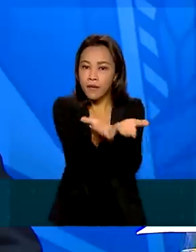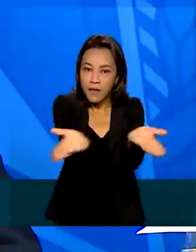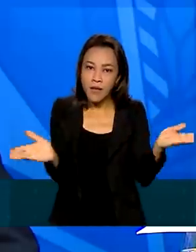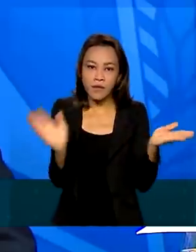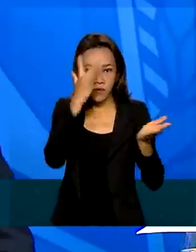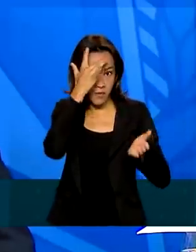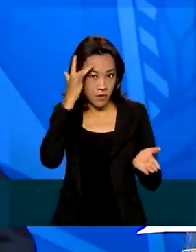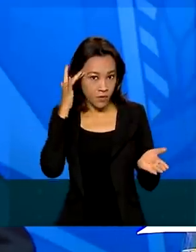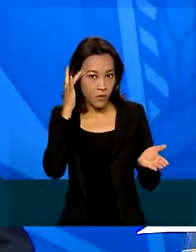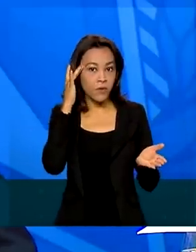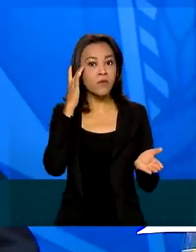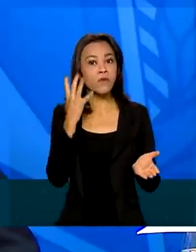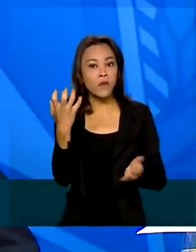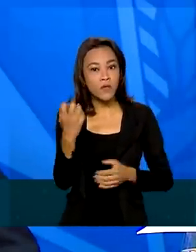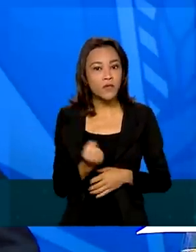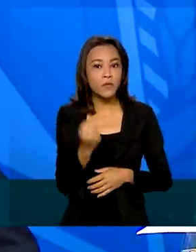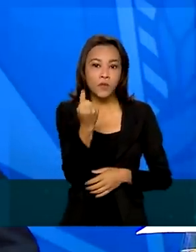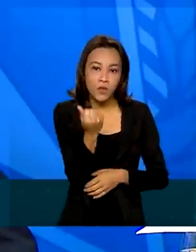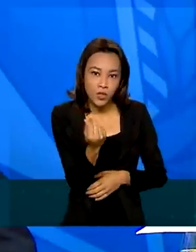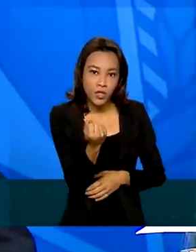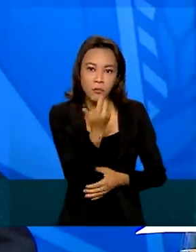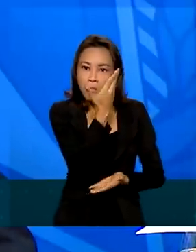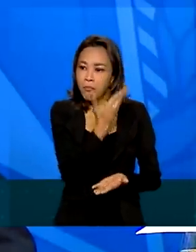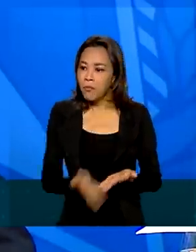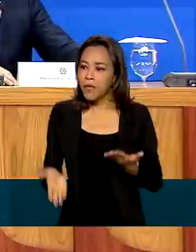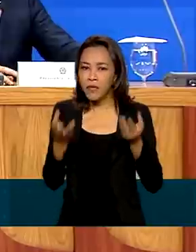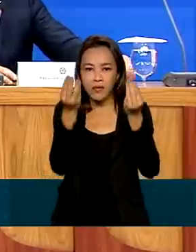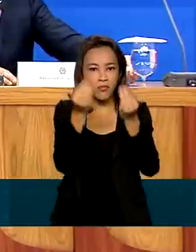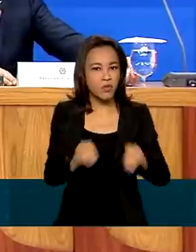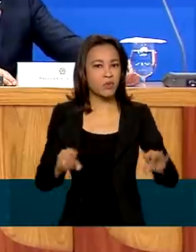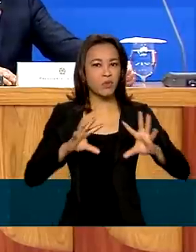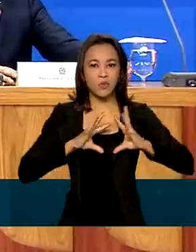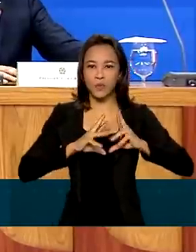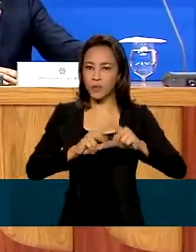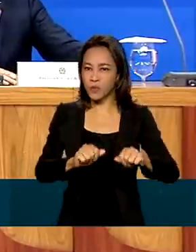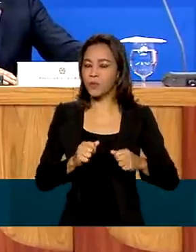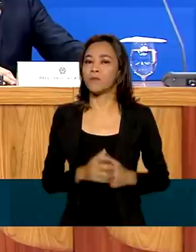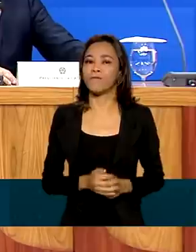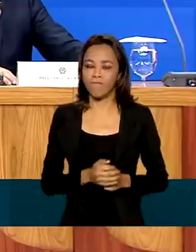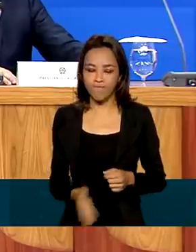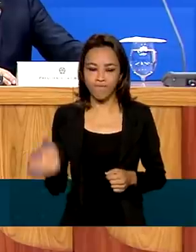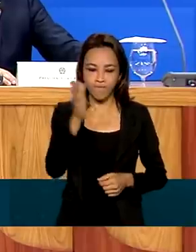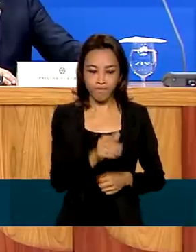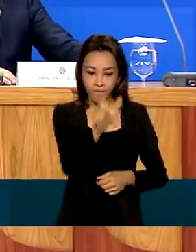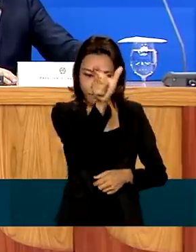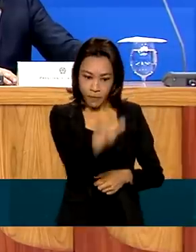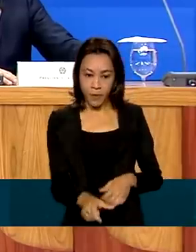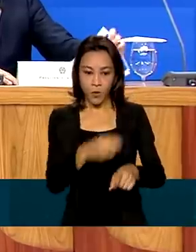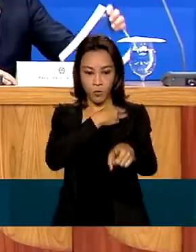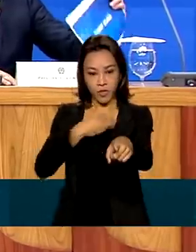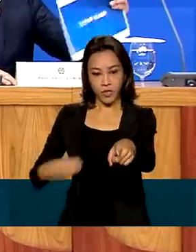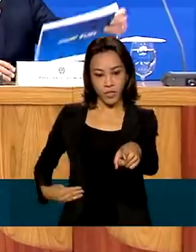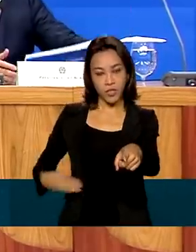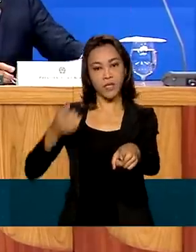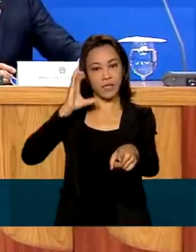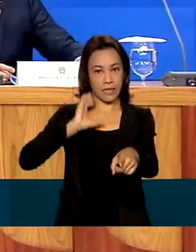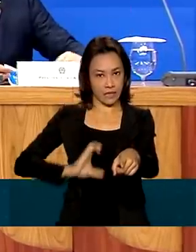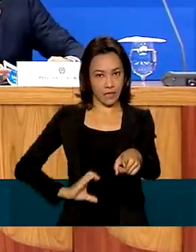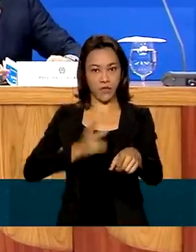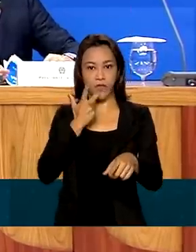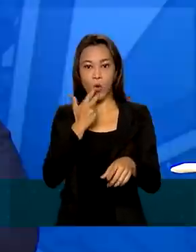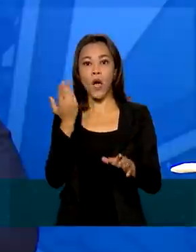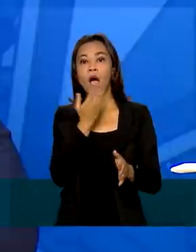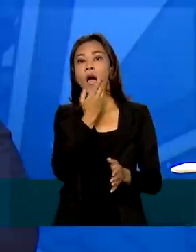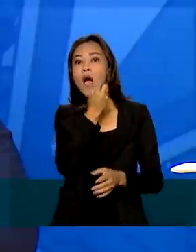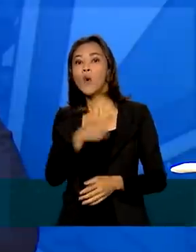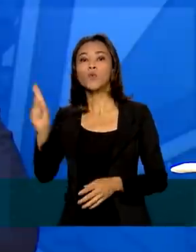tocante ao seu ganho, perderam praticamente tudo. De acordo com o ministro da Cidadania, ao final do pagamento da última